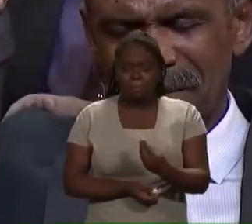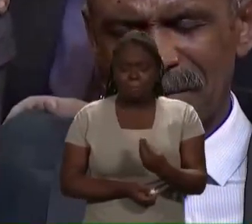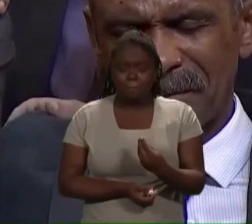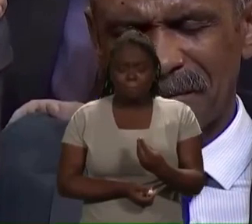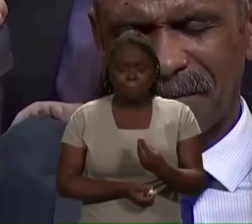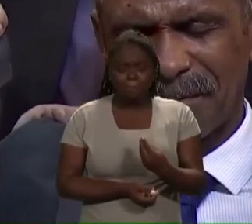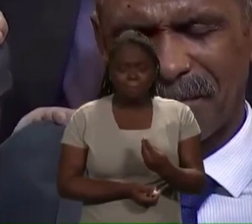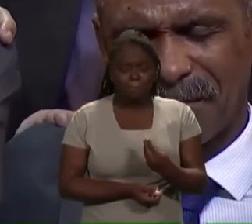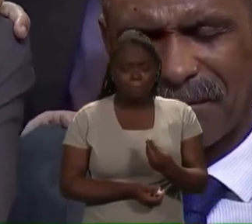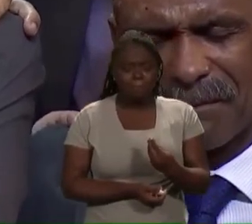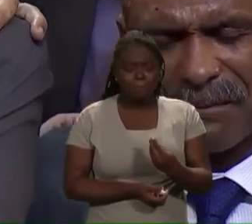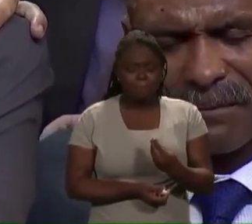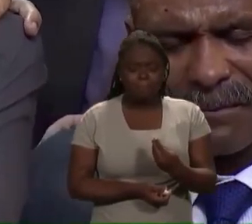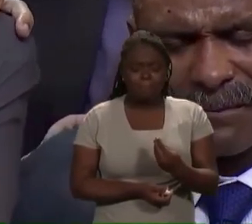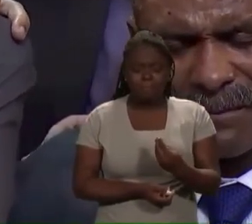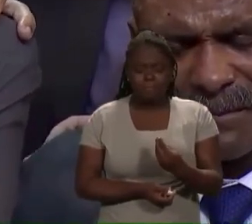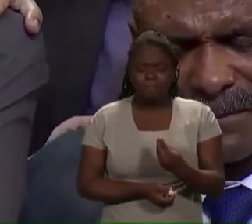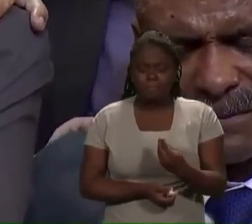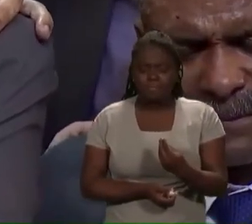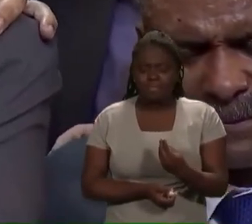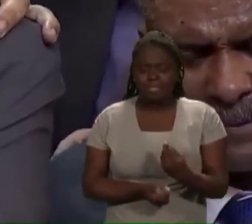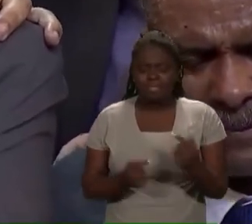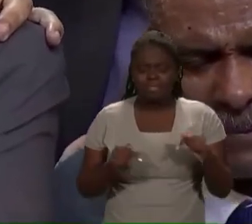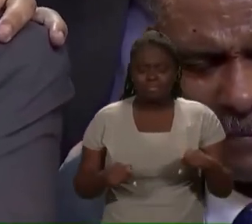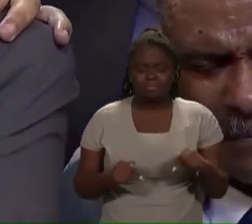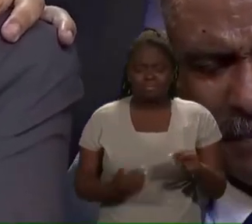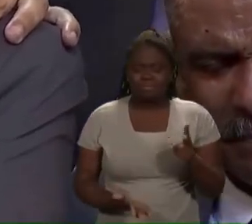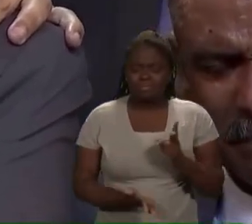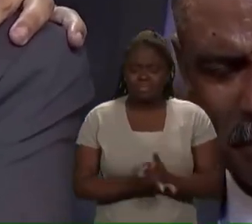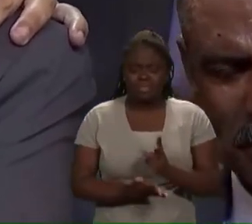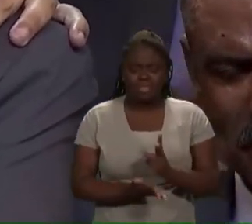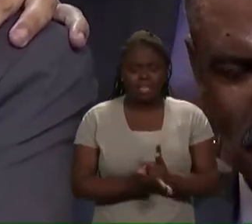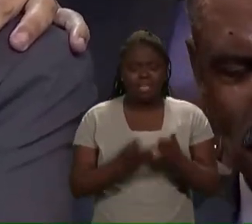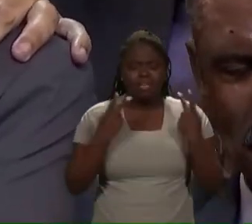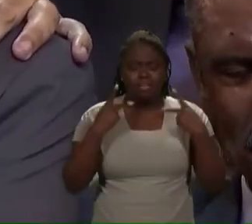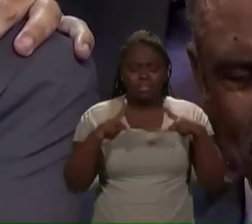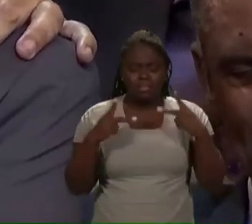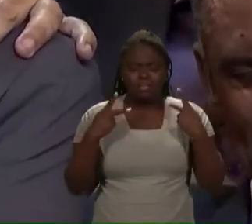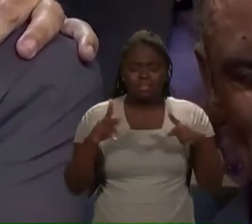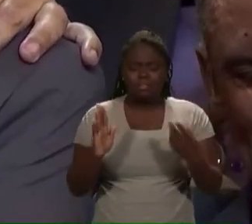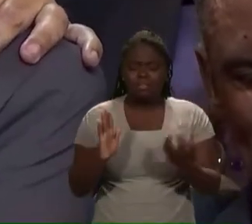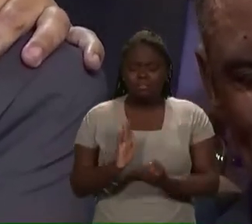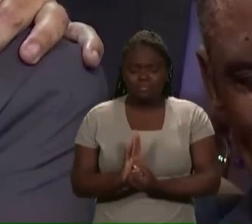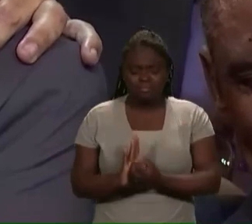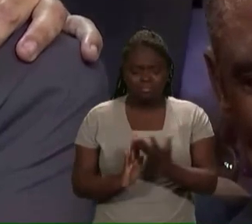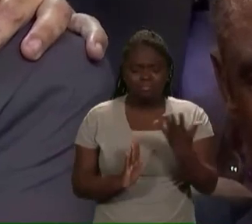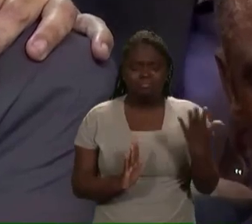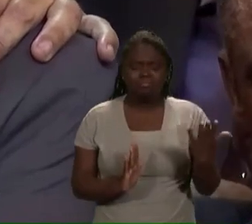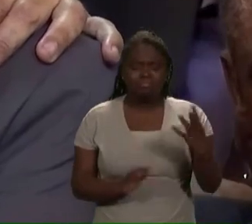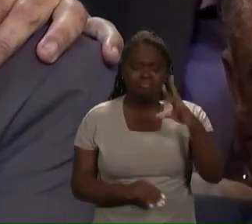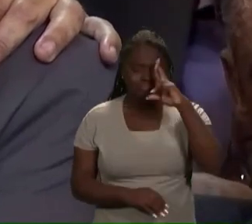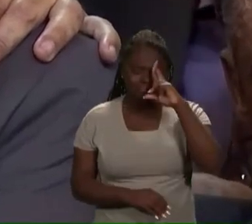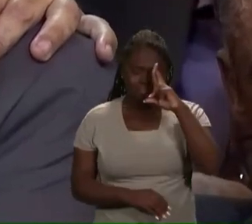Que desse púlpito, Senhor. Continue sendo pregado o evangelho genuíno do Senhor.